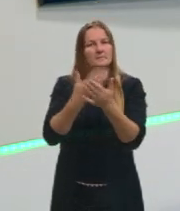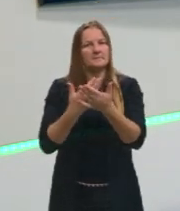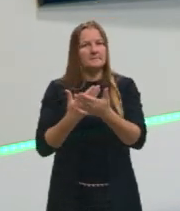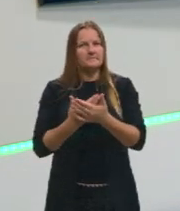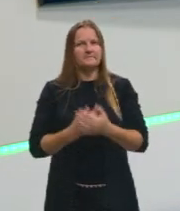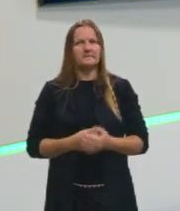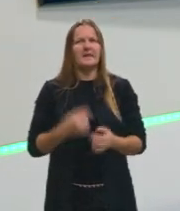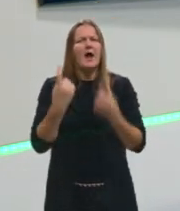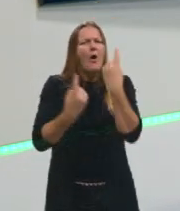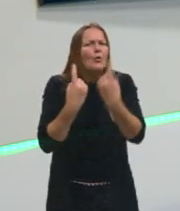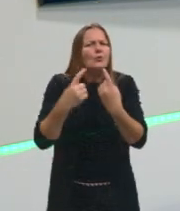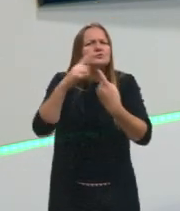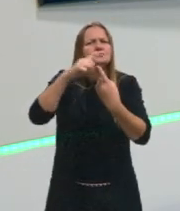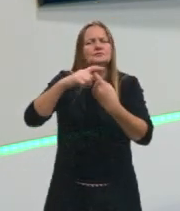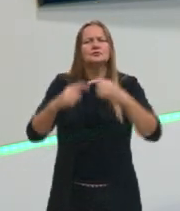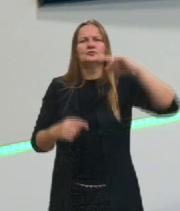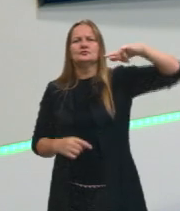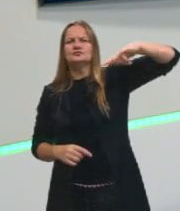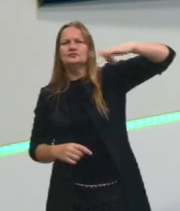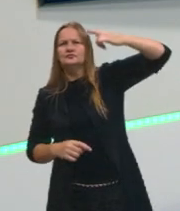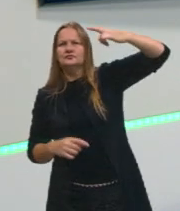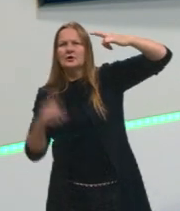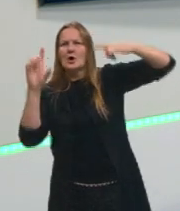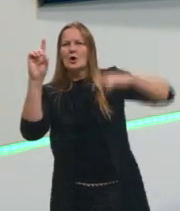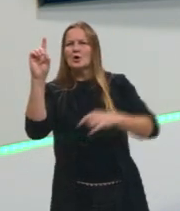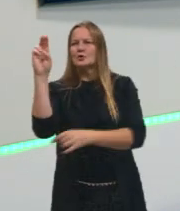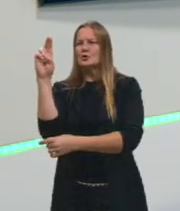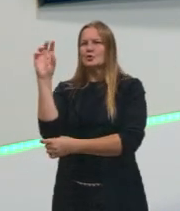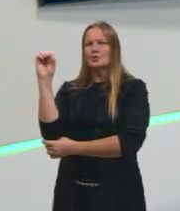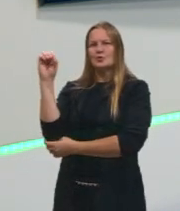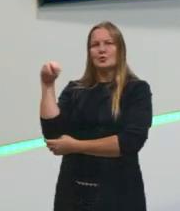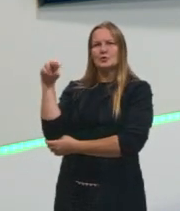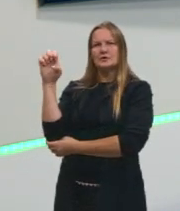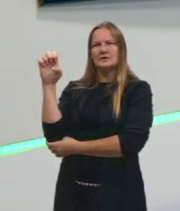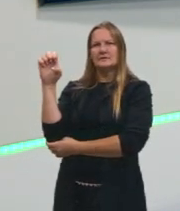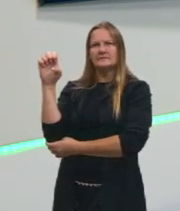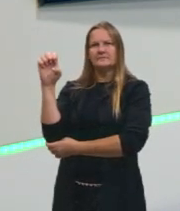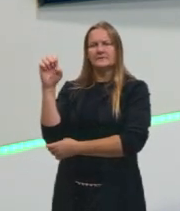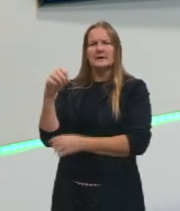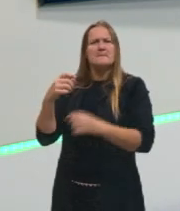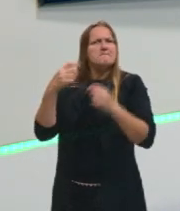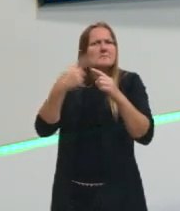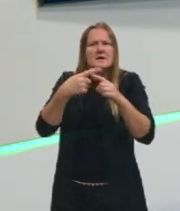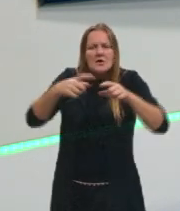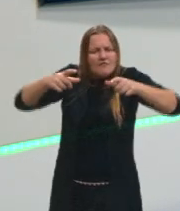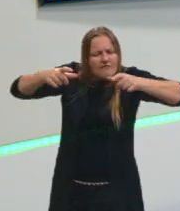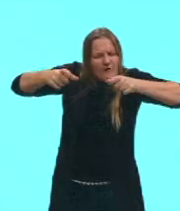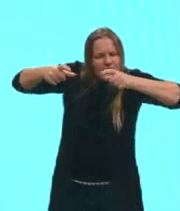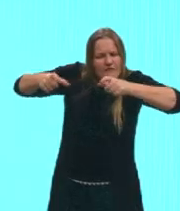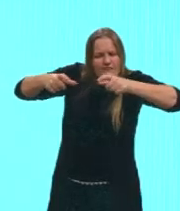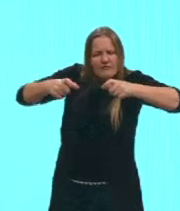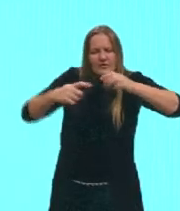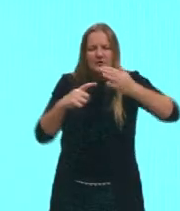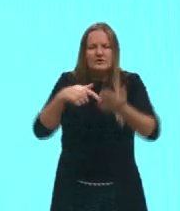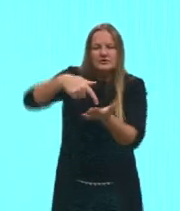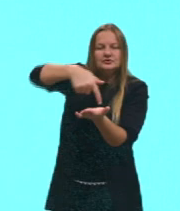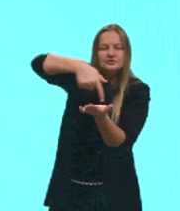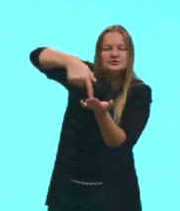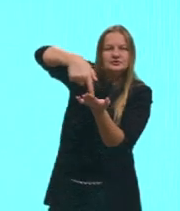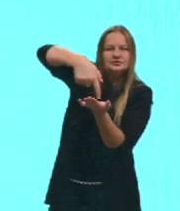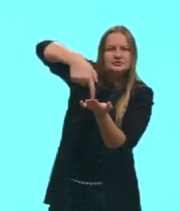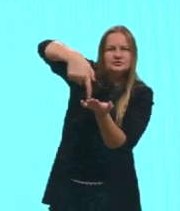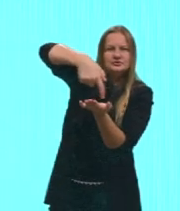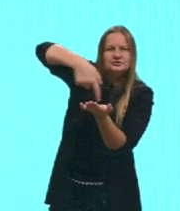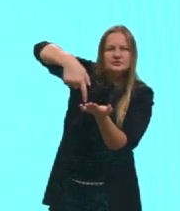formas. Olha o drone aqui em cima, Drone extremamente preciso, né, ele tem um DGPS, tá, gurizada,